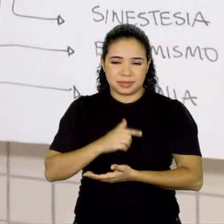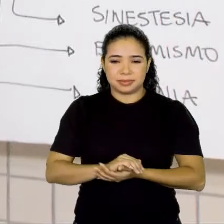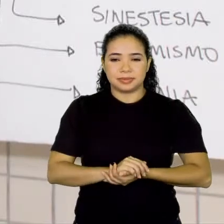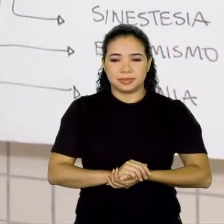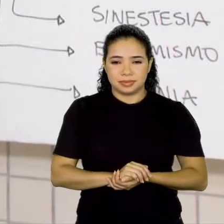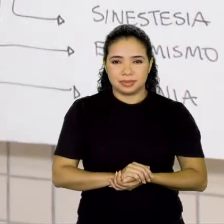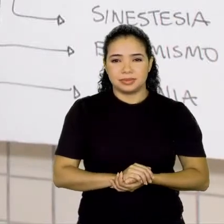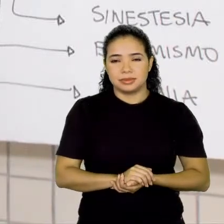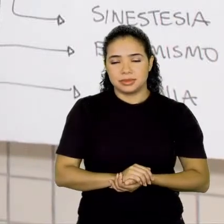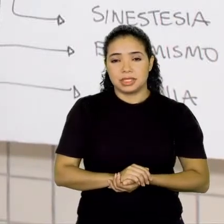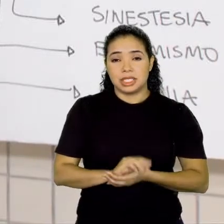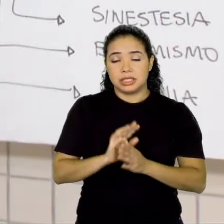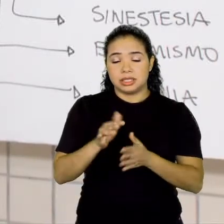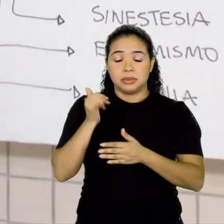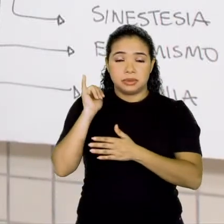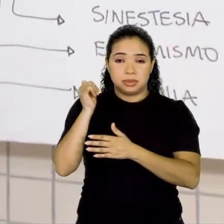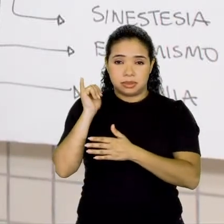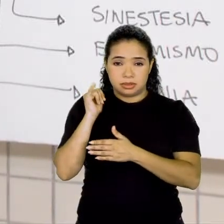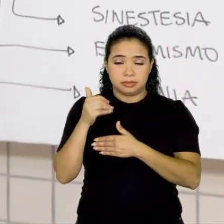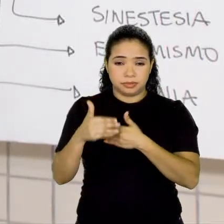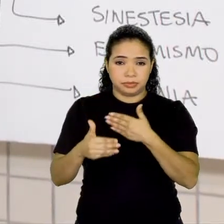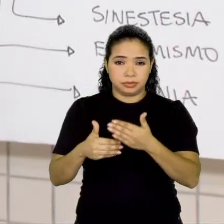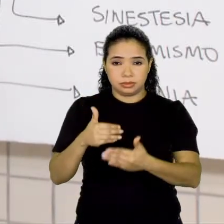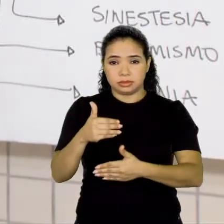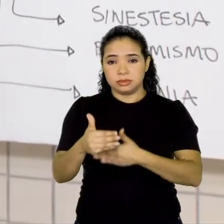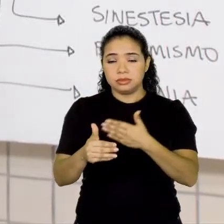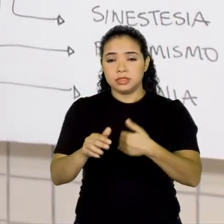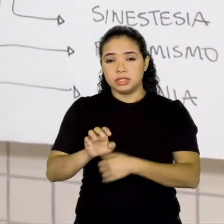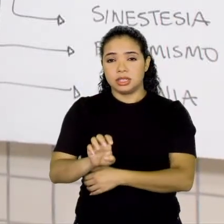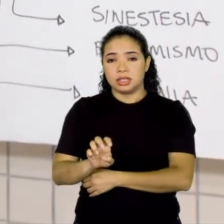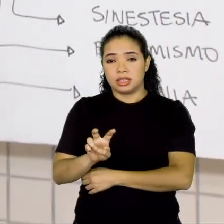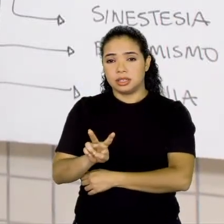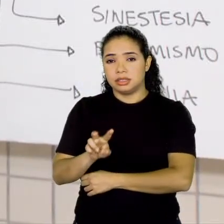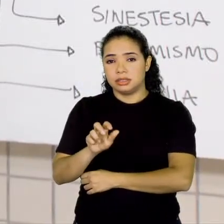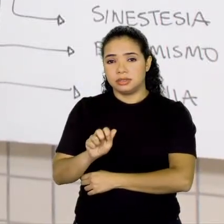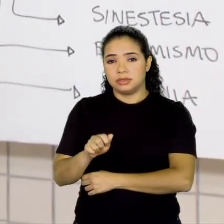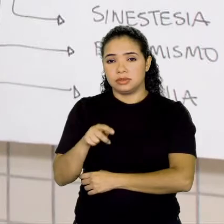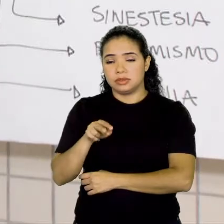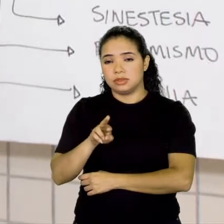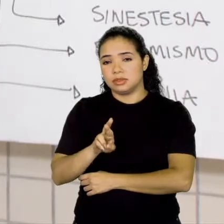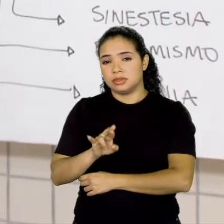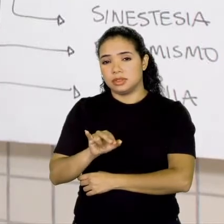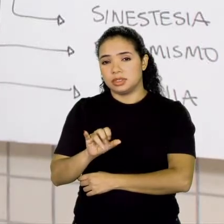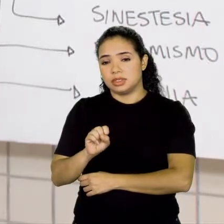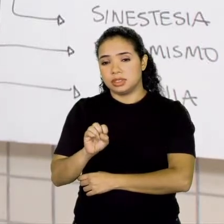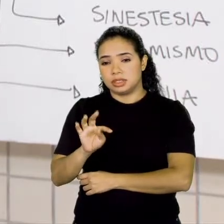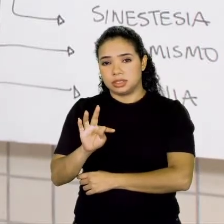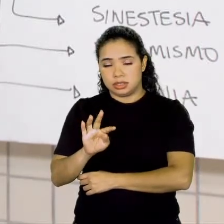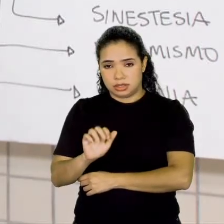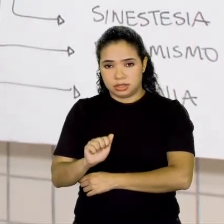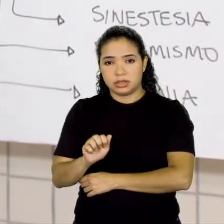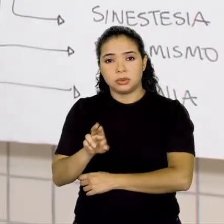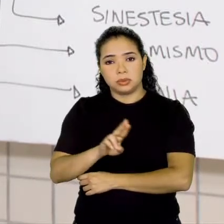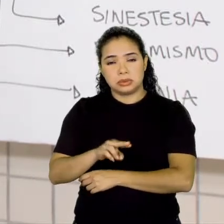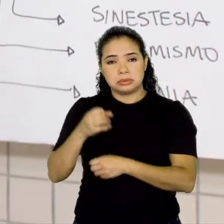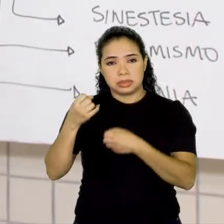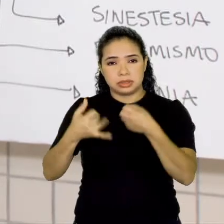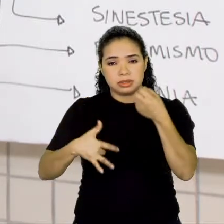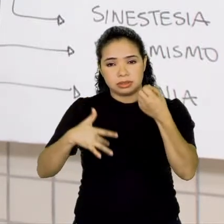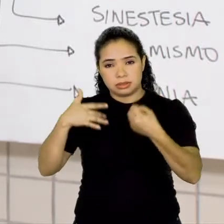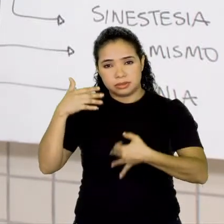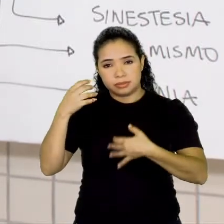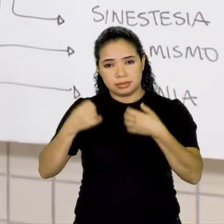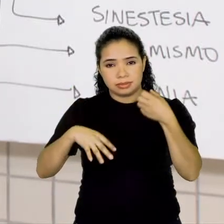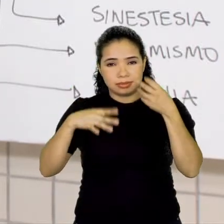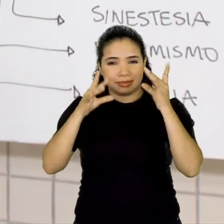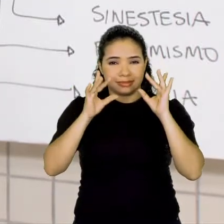durante toda essa narrativa, a dona Evarista, ela sempre usa um eufemismo para descrevê-la, né? Ele sempre